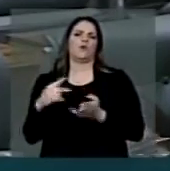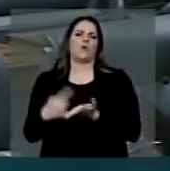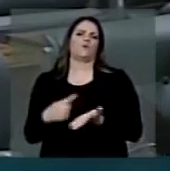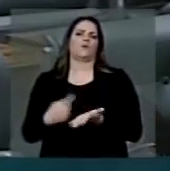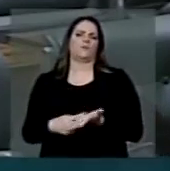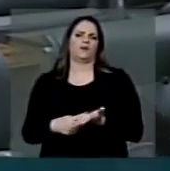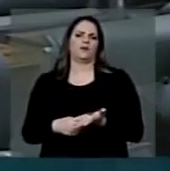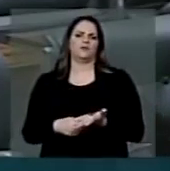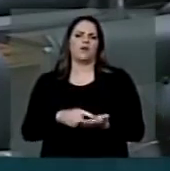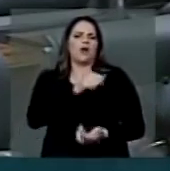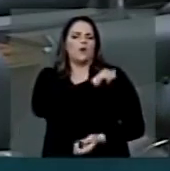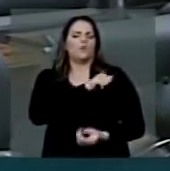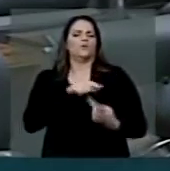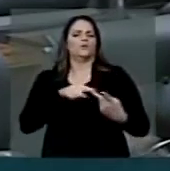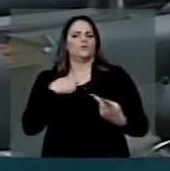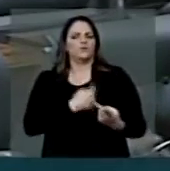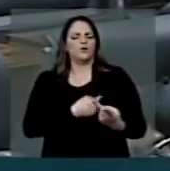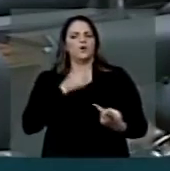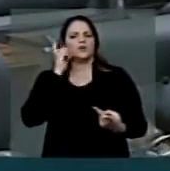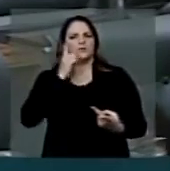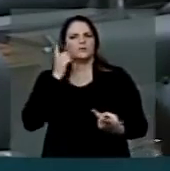deputados federais da Comissão de Educação que lá estiveram.